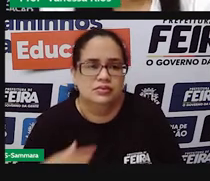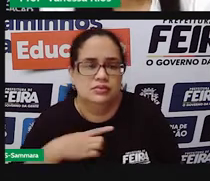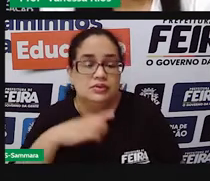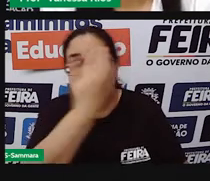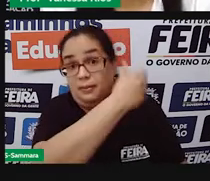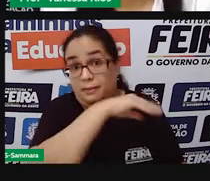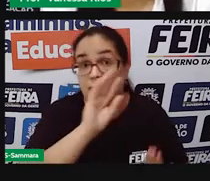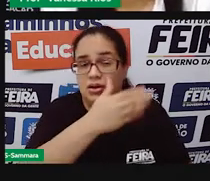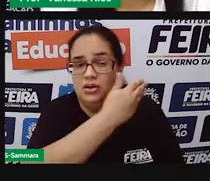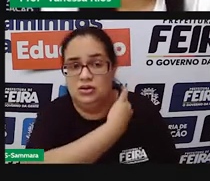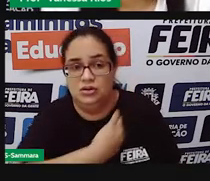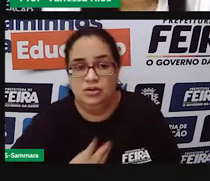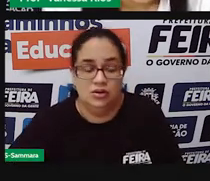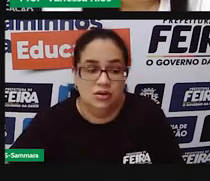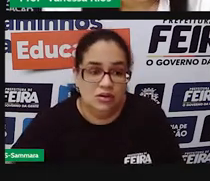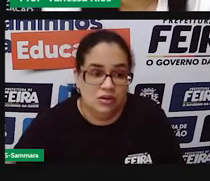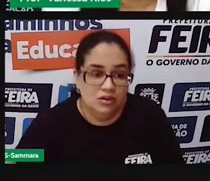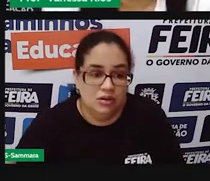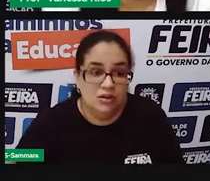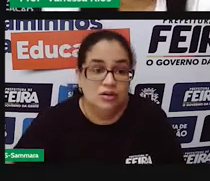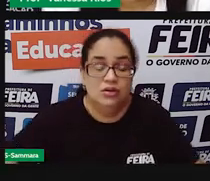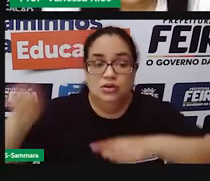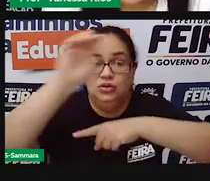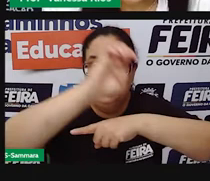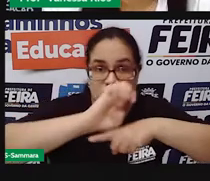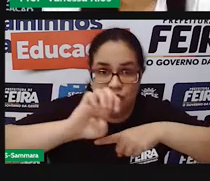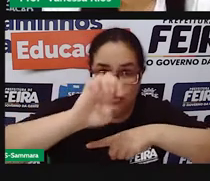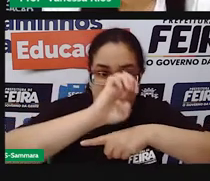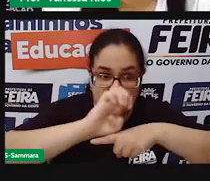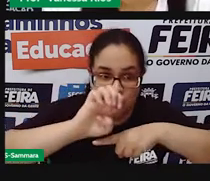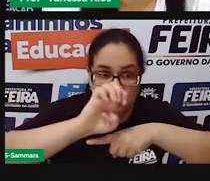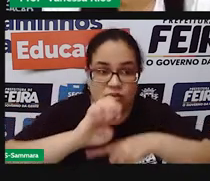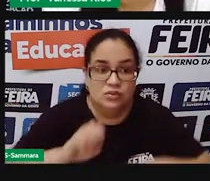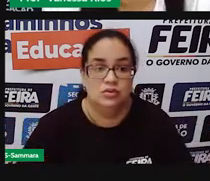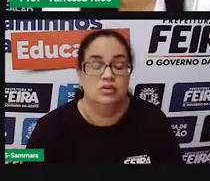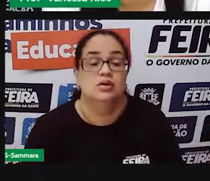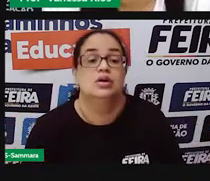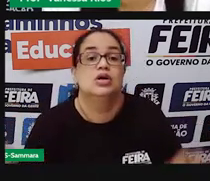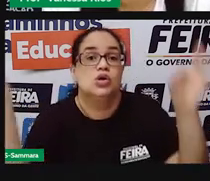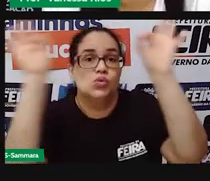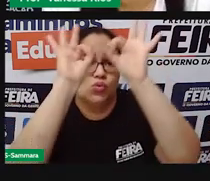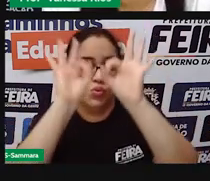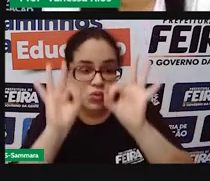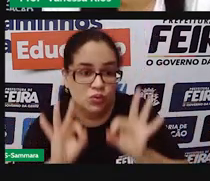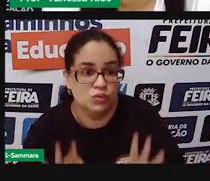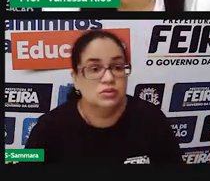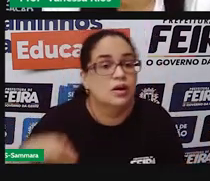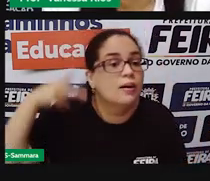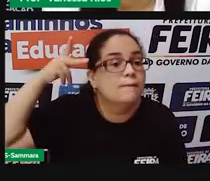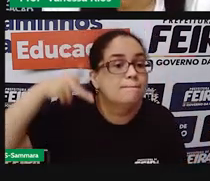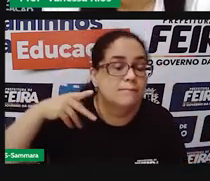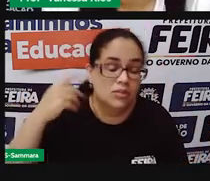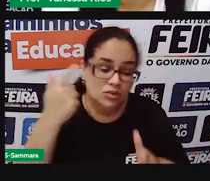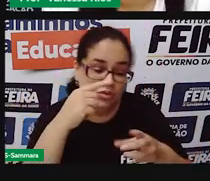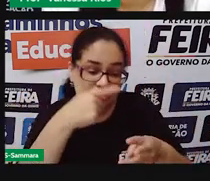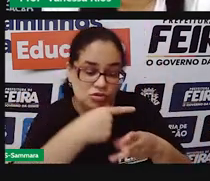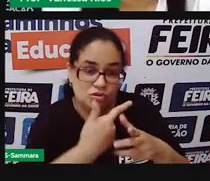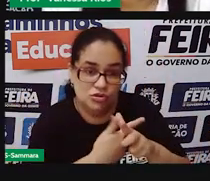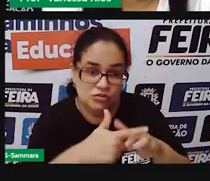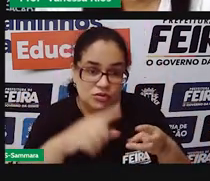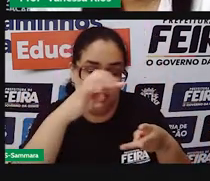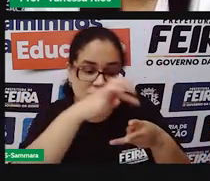governar e administrar o Estado de forma justa, a organização política é dividida em três